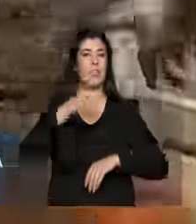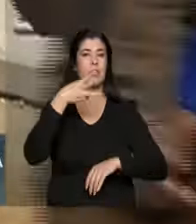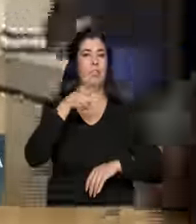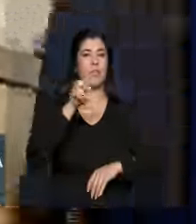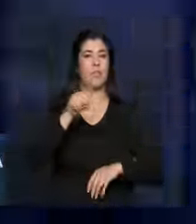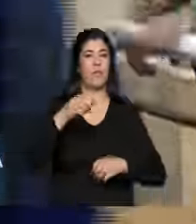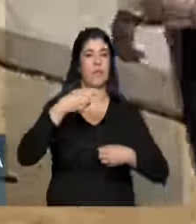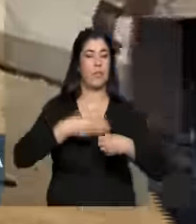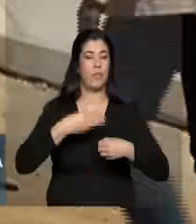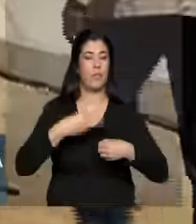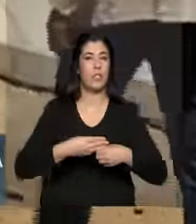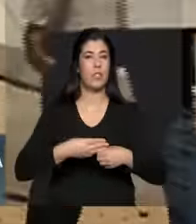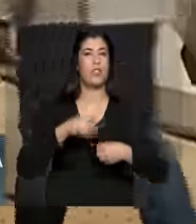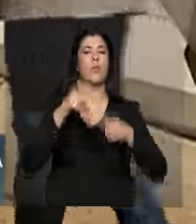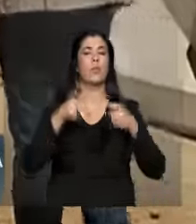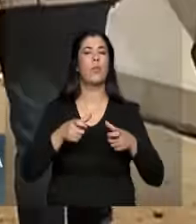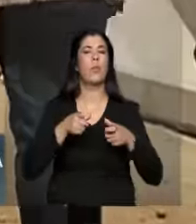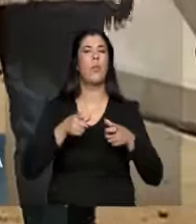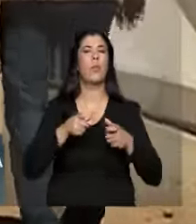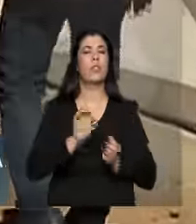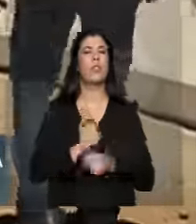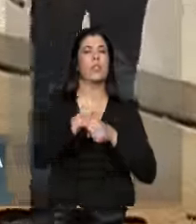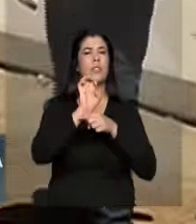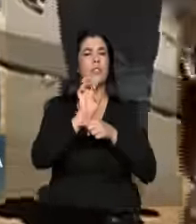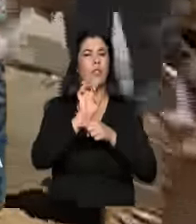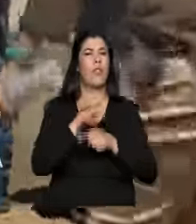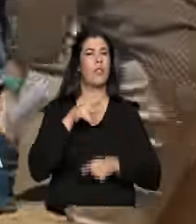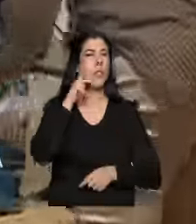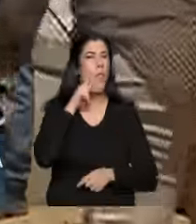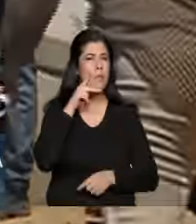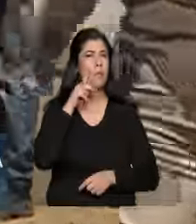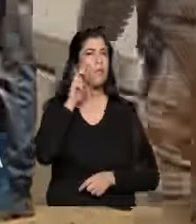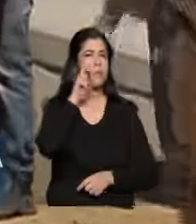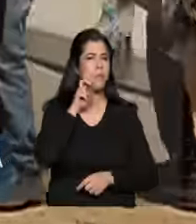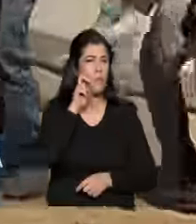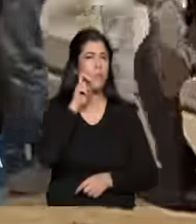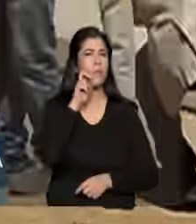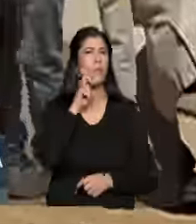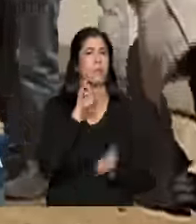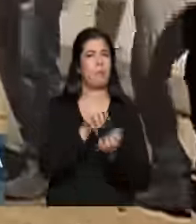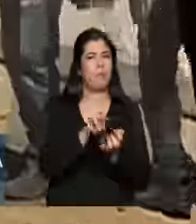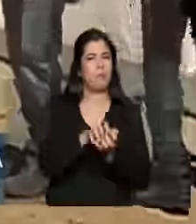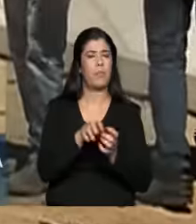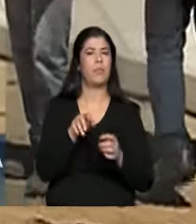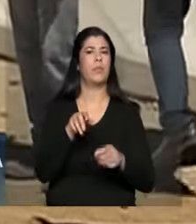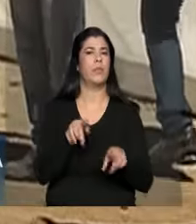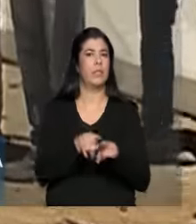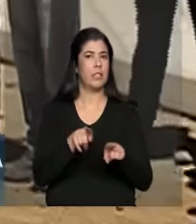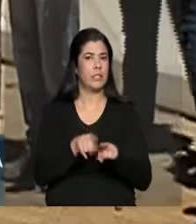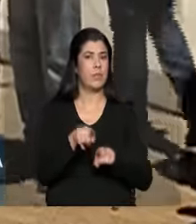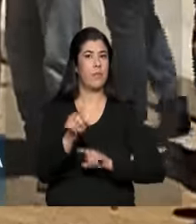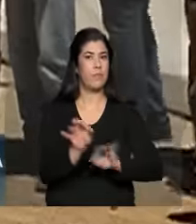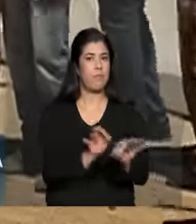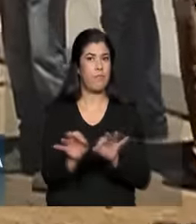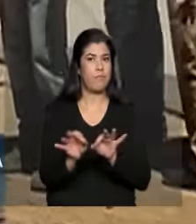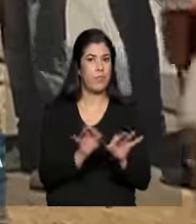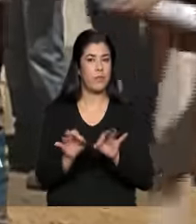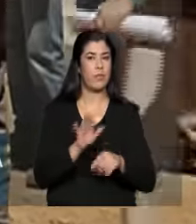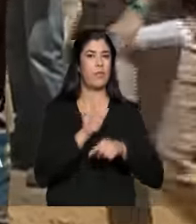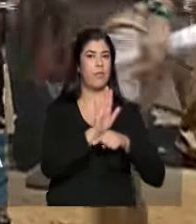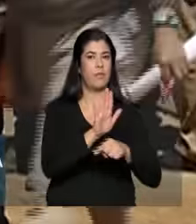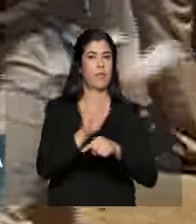Pernambuco, Ceará, Paraíba e Rio Grande do Norte. A estimativa é que este projeto vai atender uma